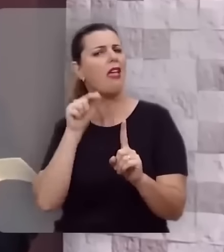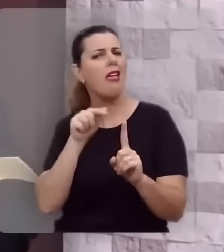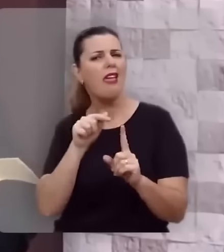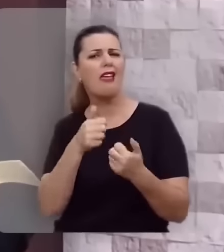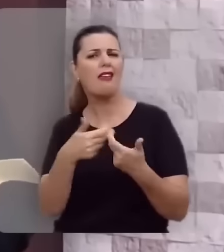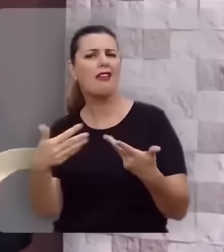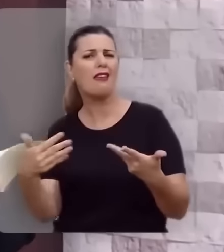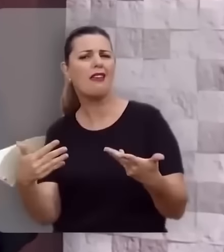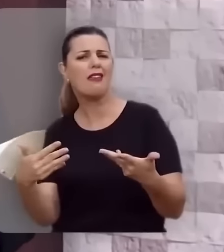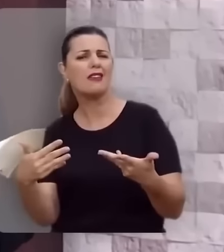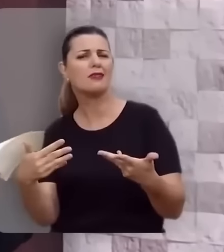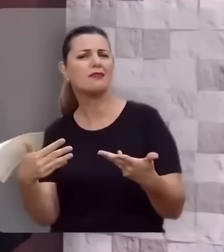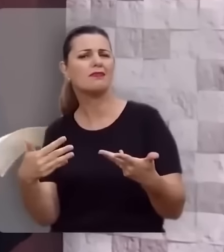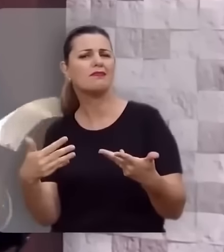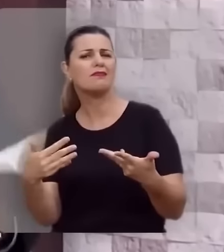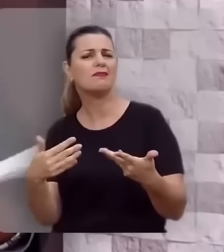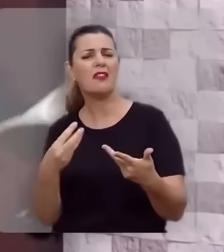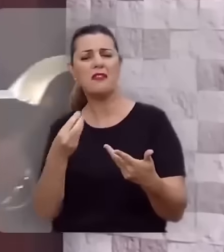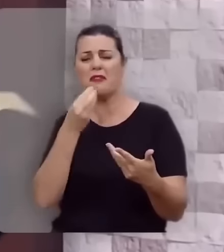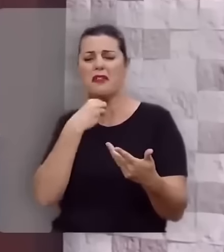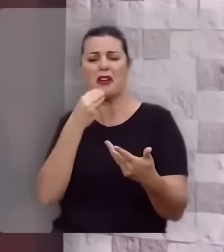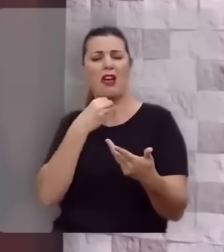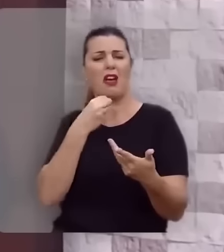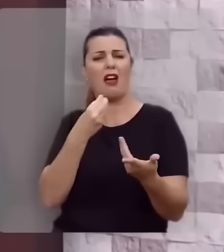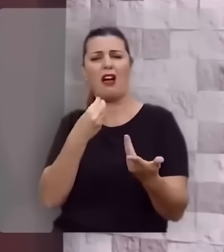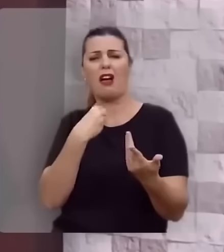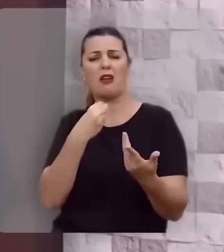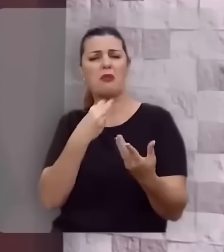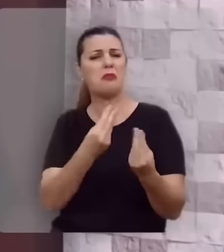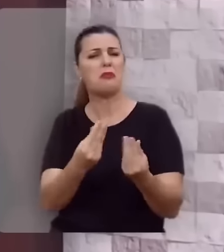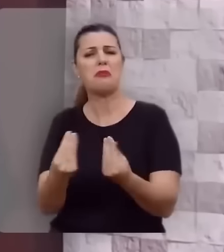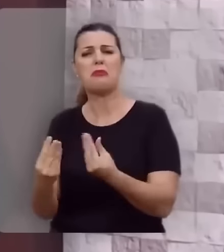elementos são frágeis demais.